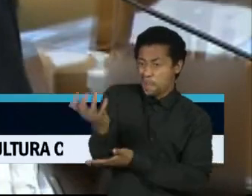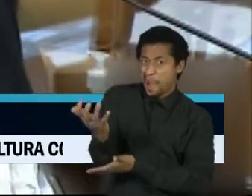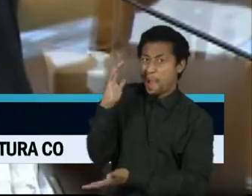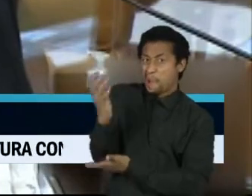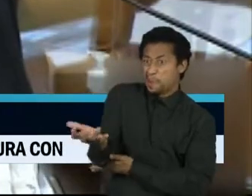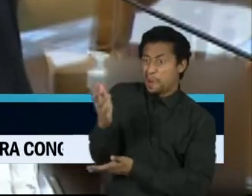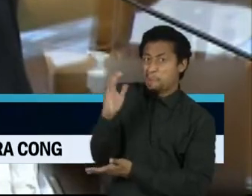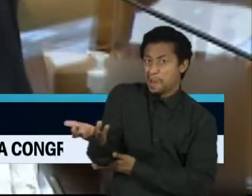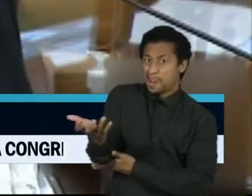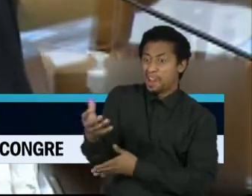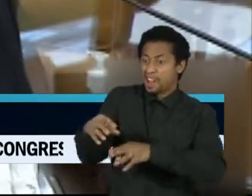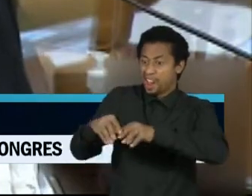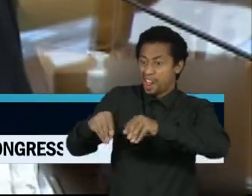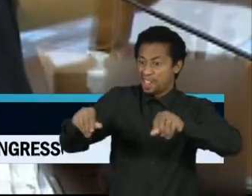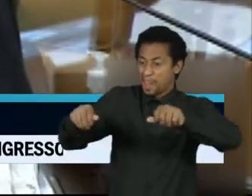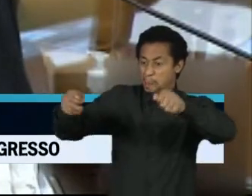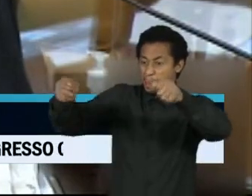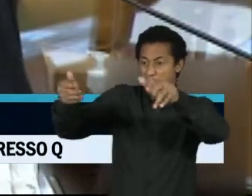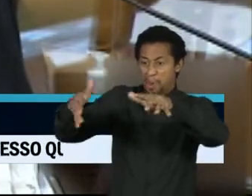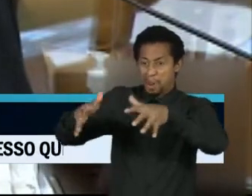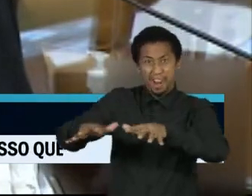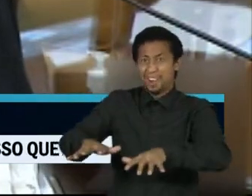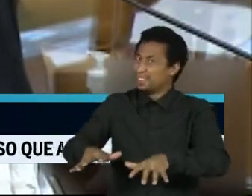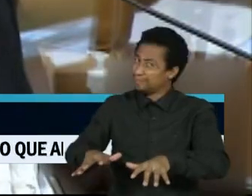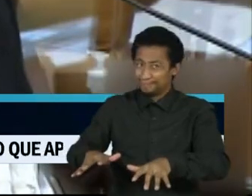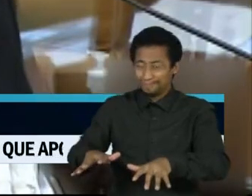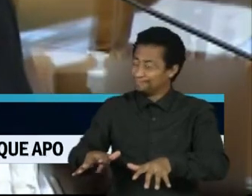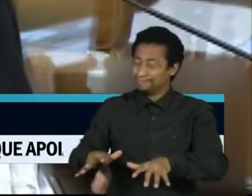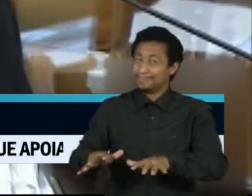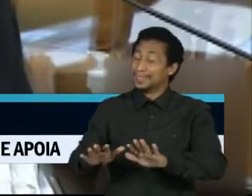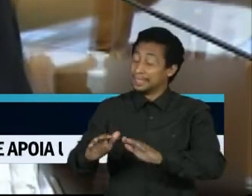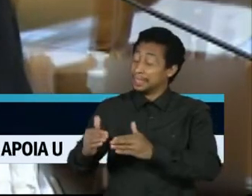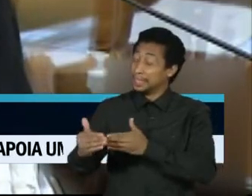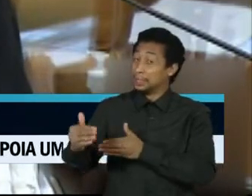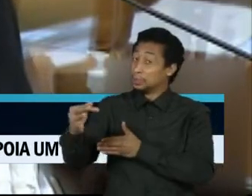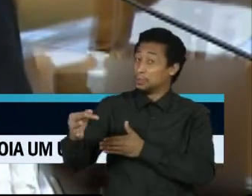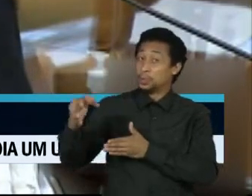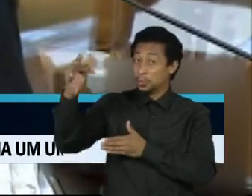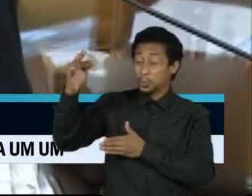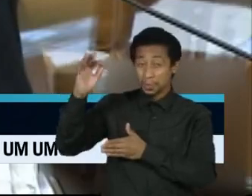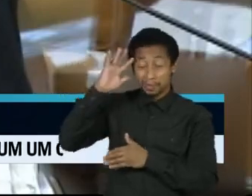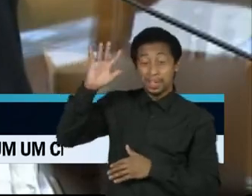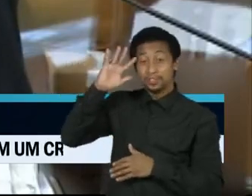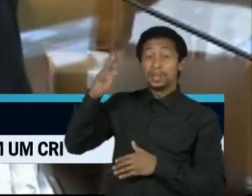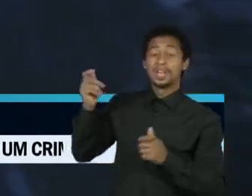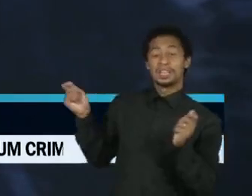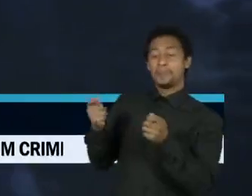escravizador de gentes e de terras, haverá de ter a ilusão de que pode dominar a natureza. Não pode.